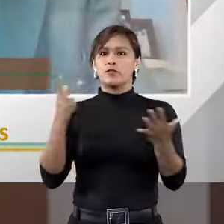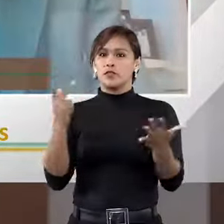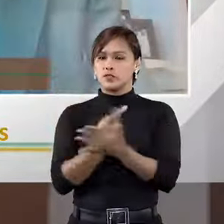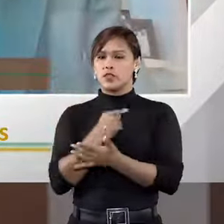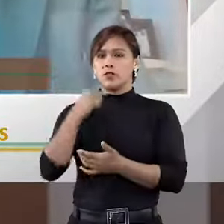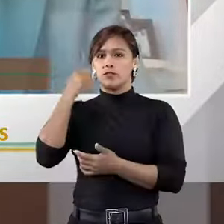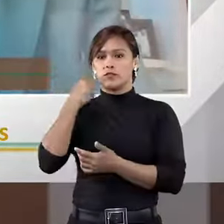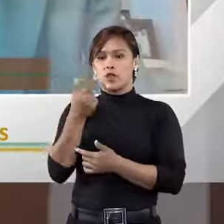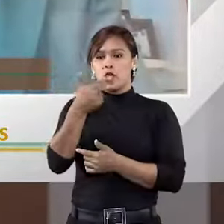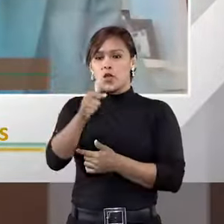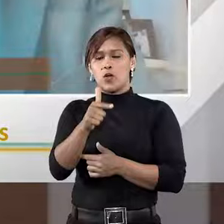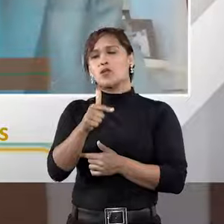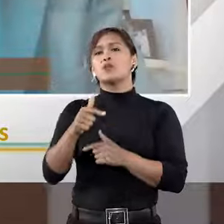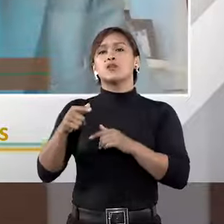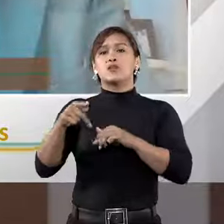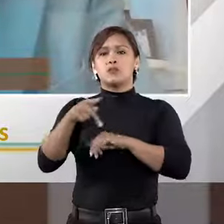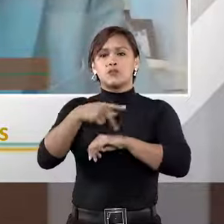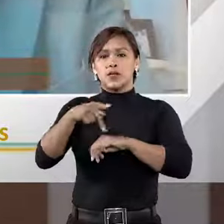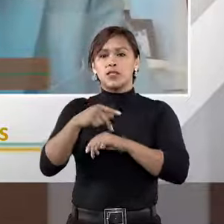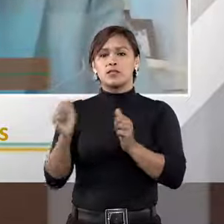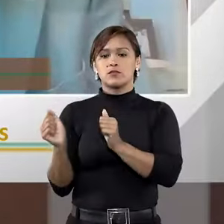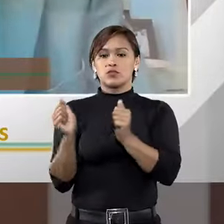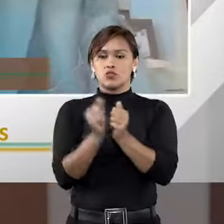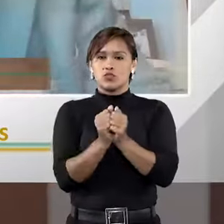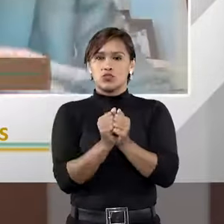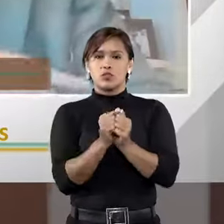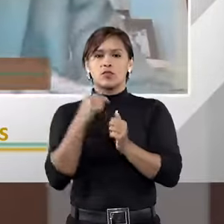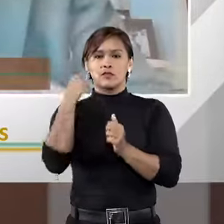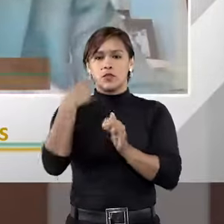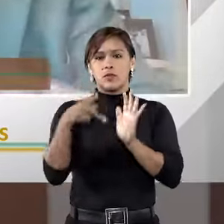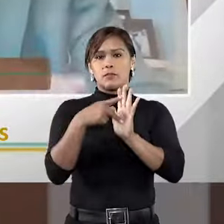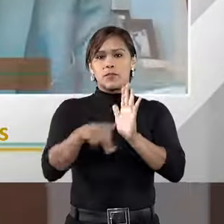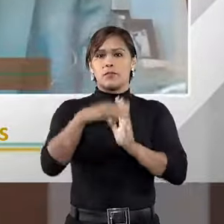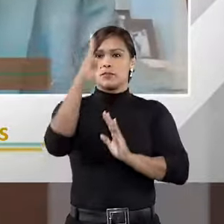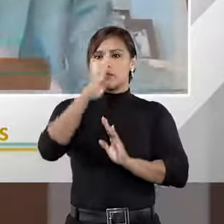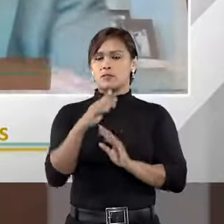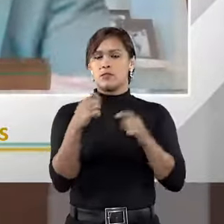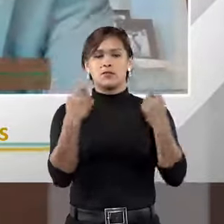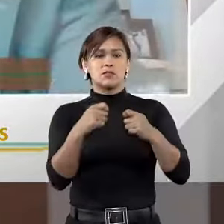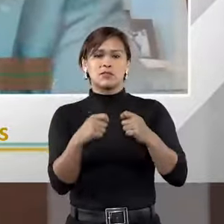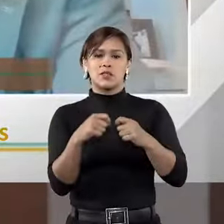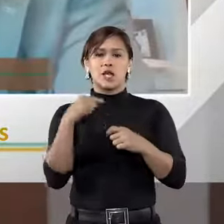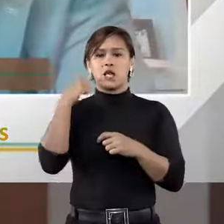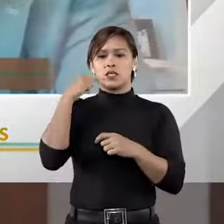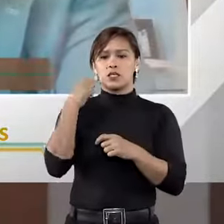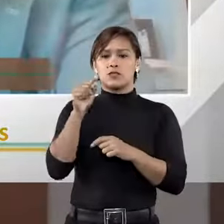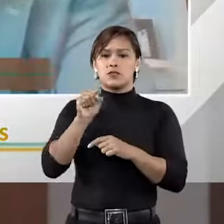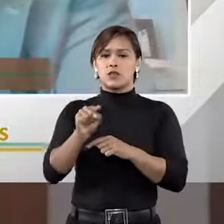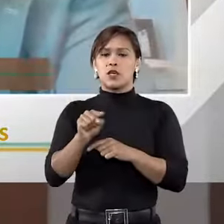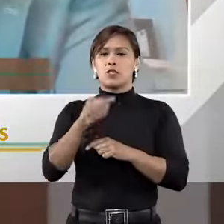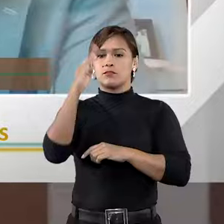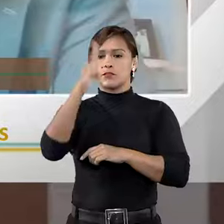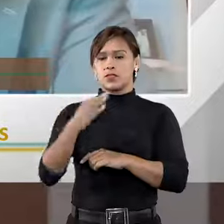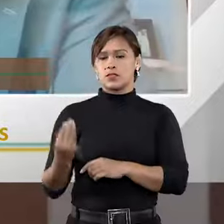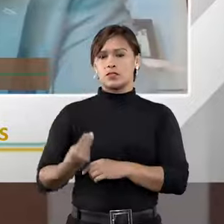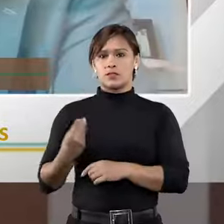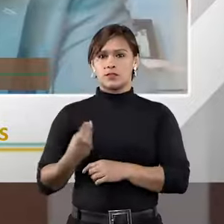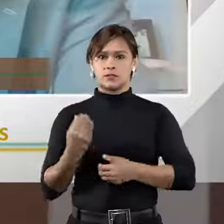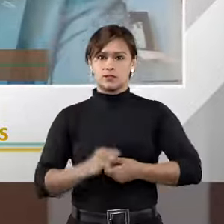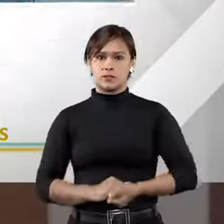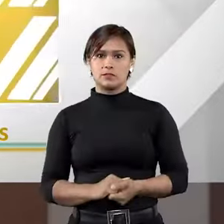advogado estrangeiro estava aqui ao lado de advogados brasileiros, mas, de todo modo, não precisaria nem desse advogado brasileiro presente.